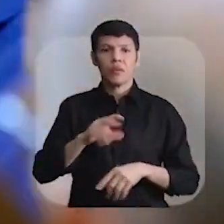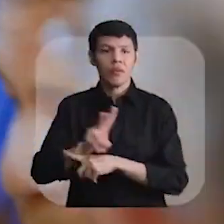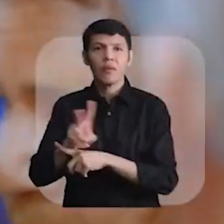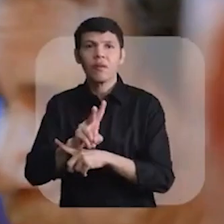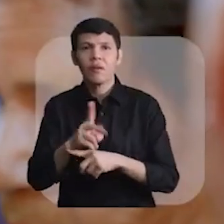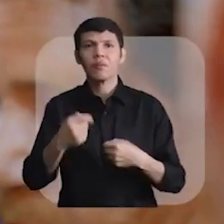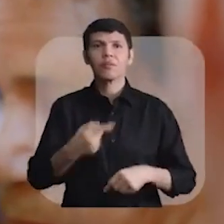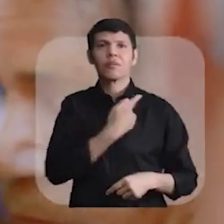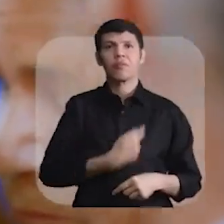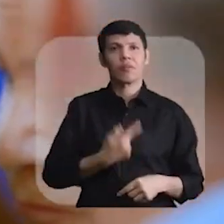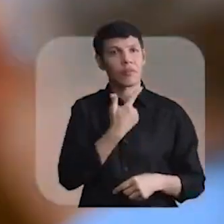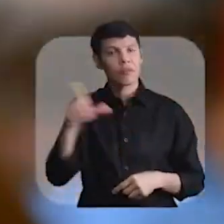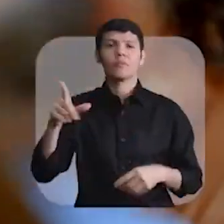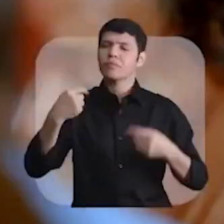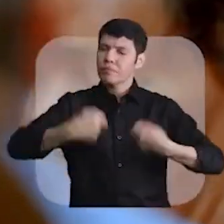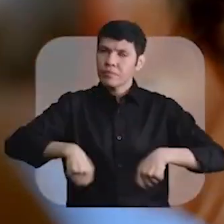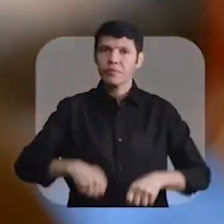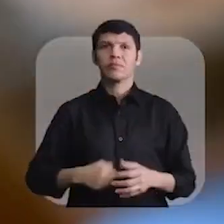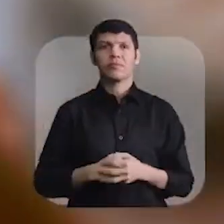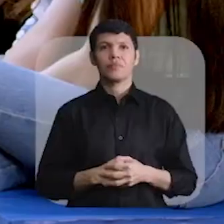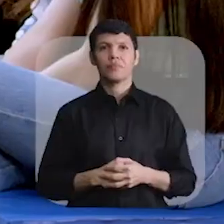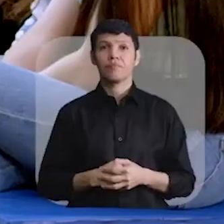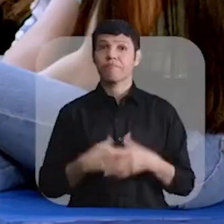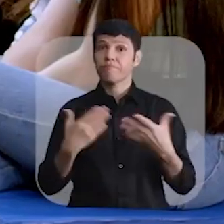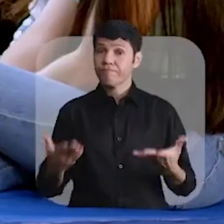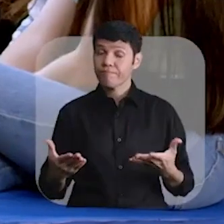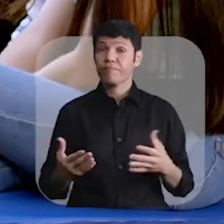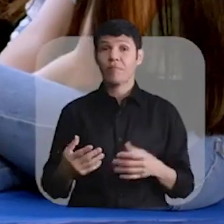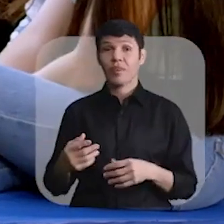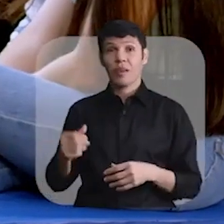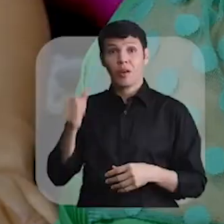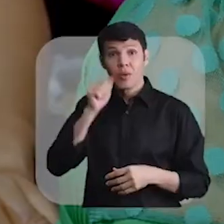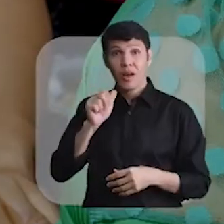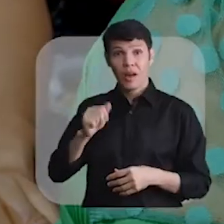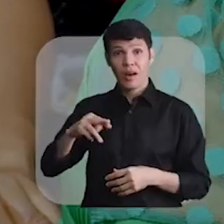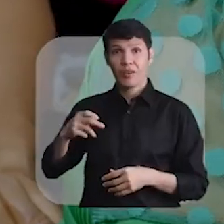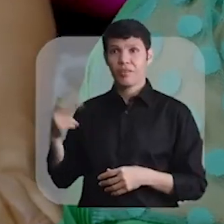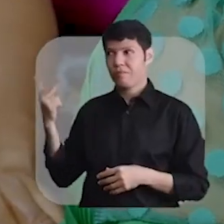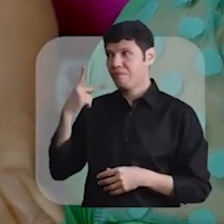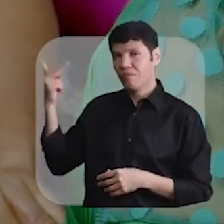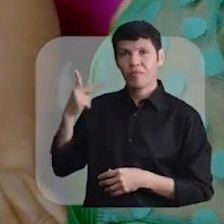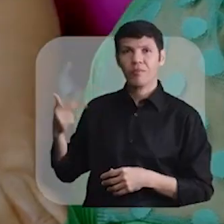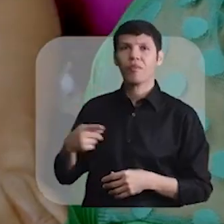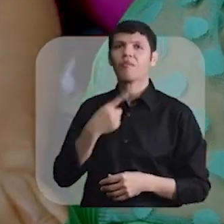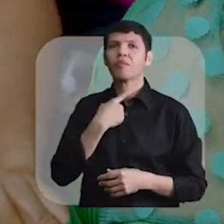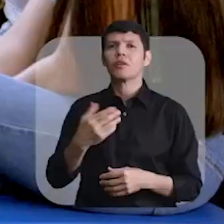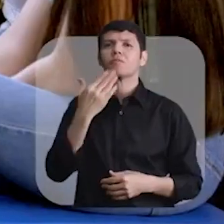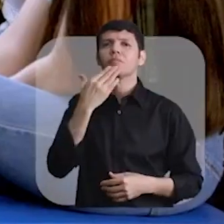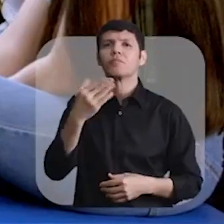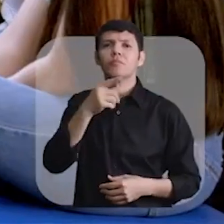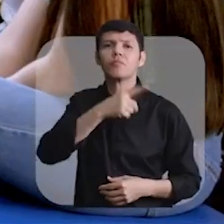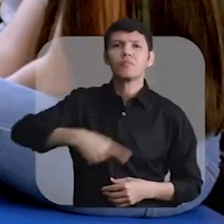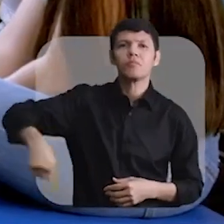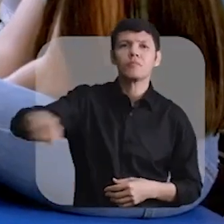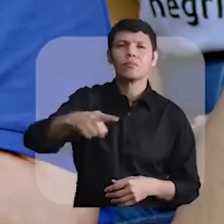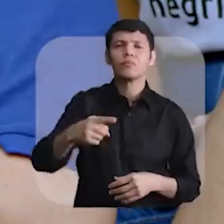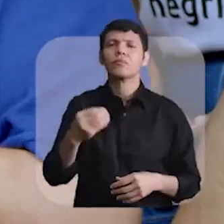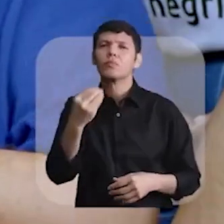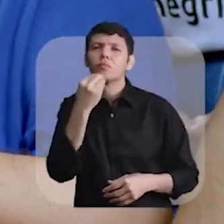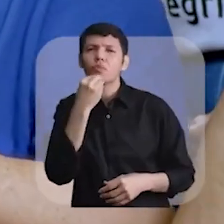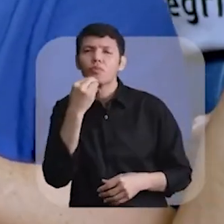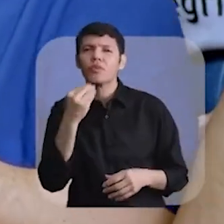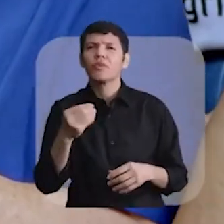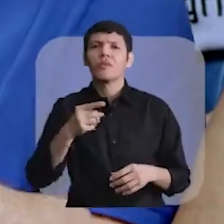mudar. Para ter emprego, tem que mudar. Por isso, eu e a Anny estamos aqui pedindo a